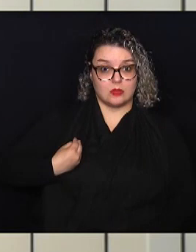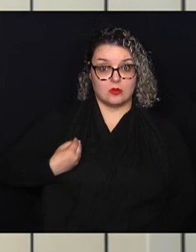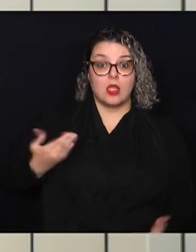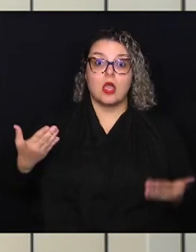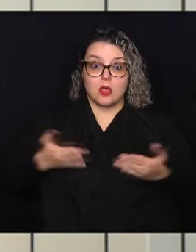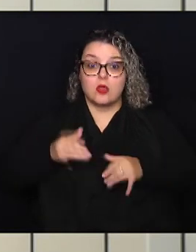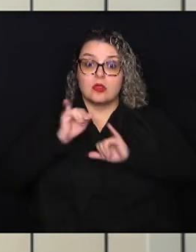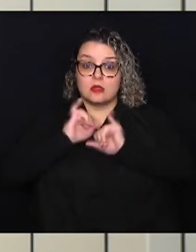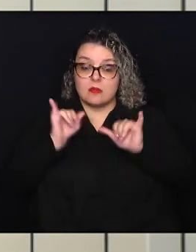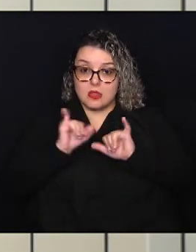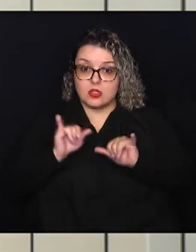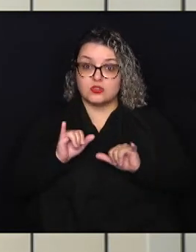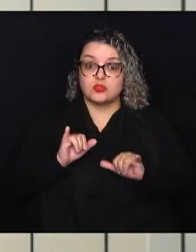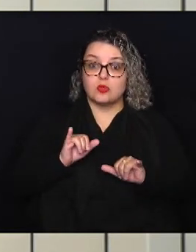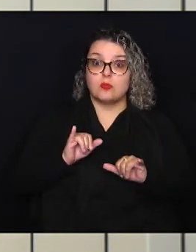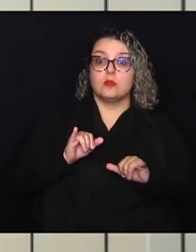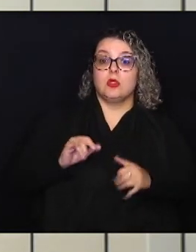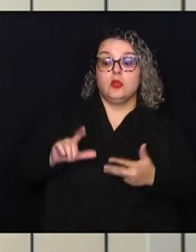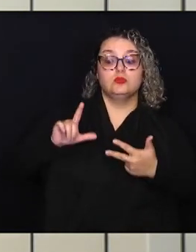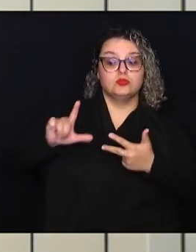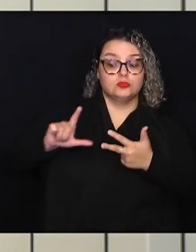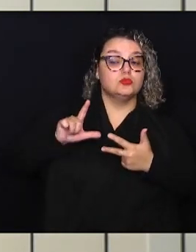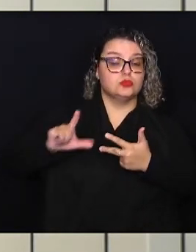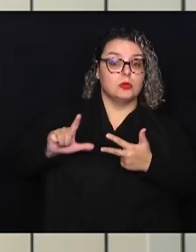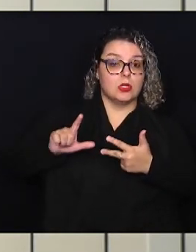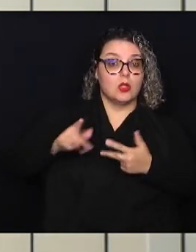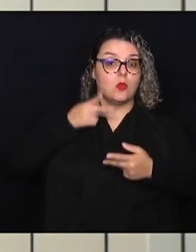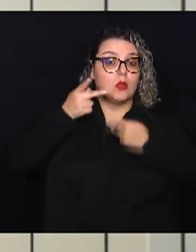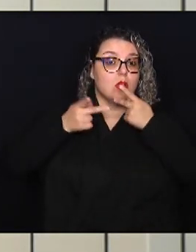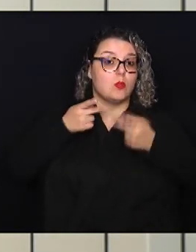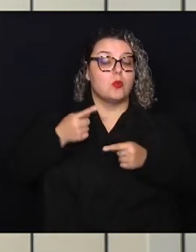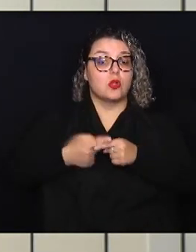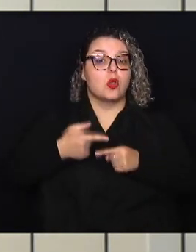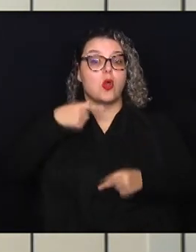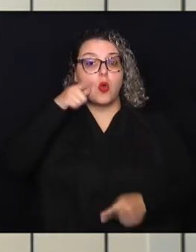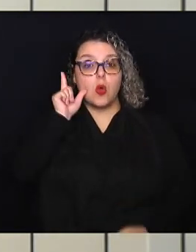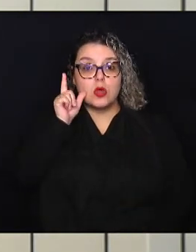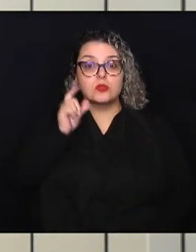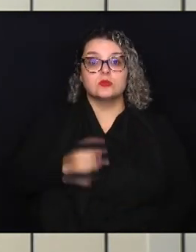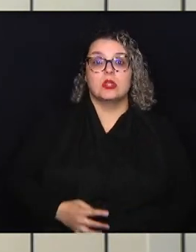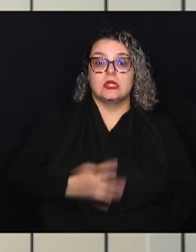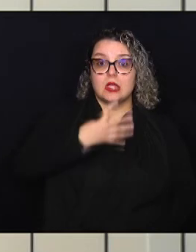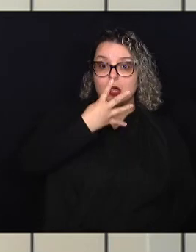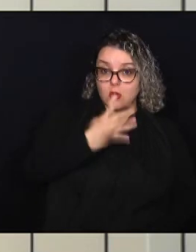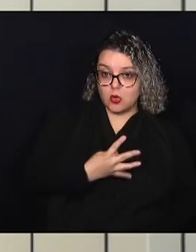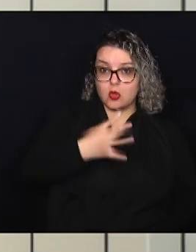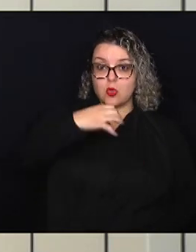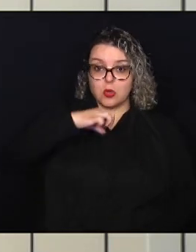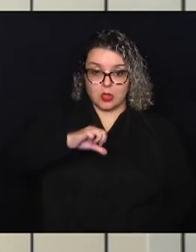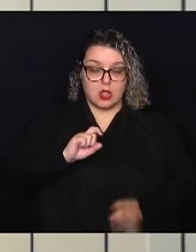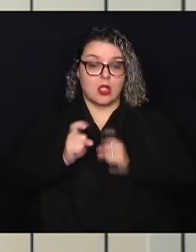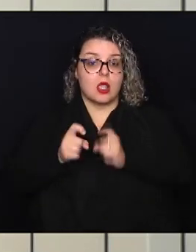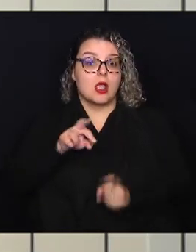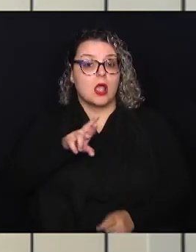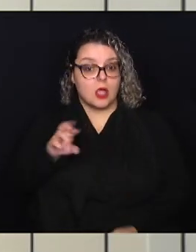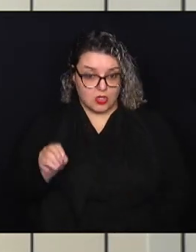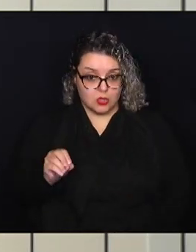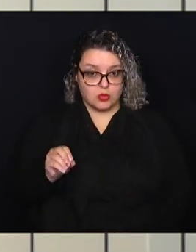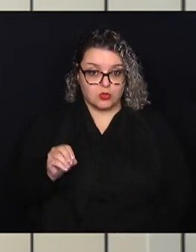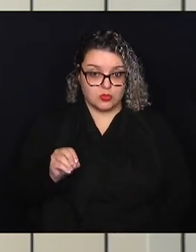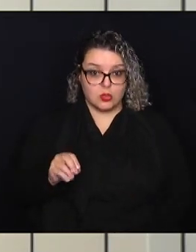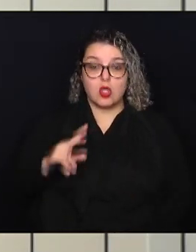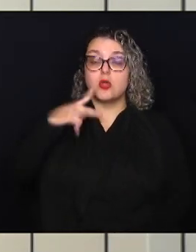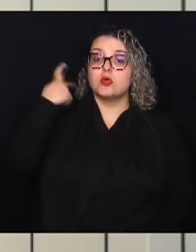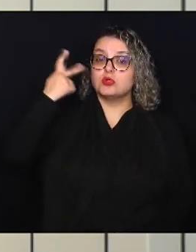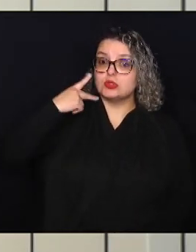agora falando sobre as notícias do Legislativo, porque ontem foi dia da 49ª reunião ordinária e os